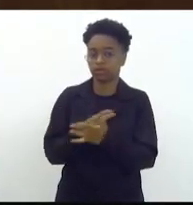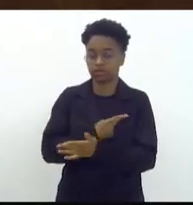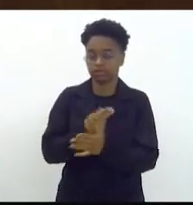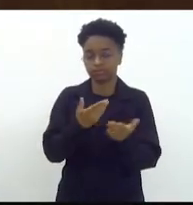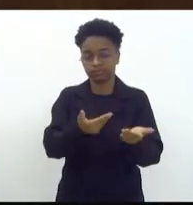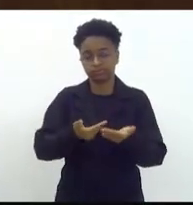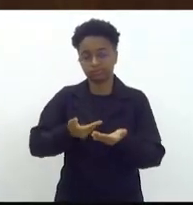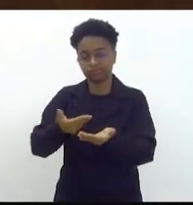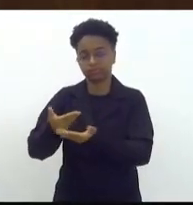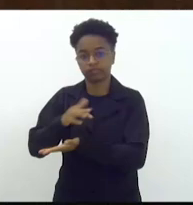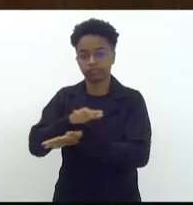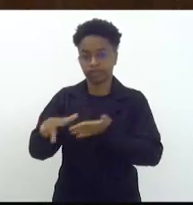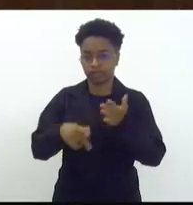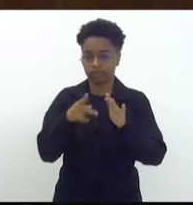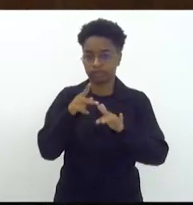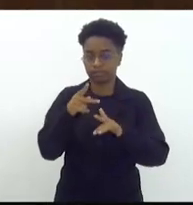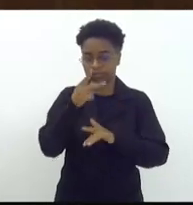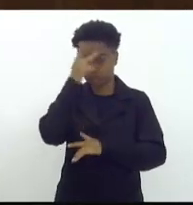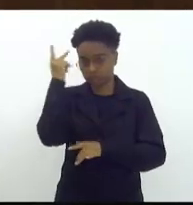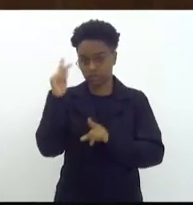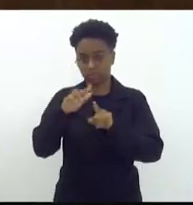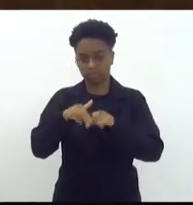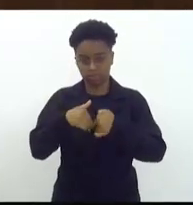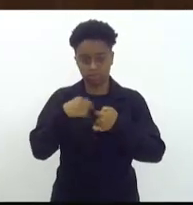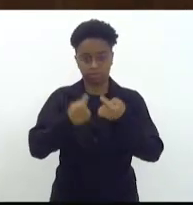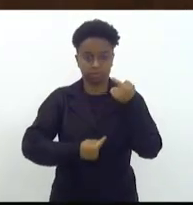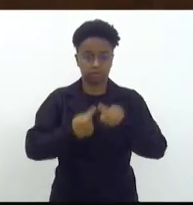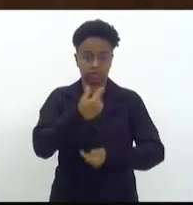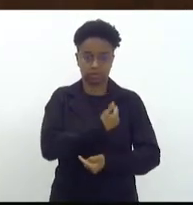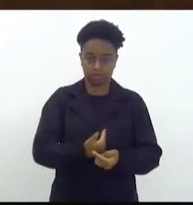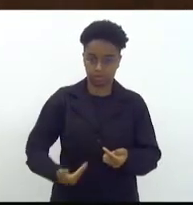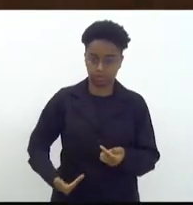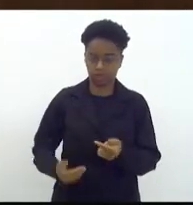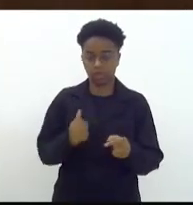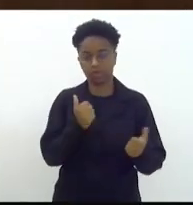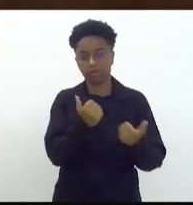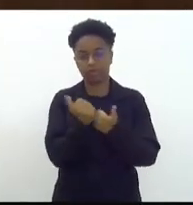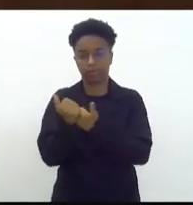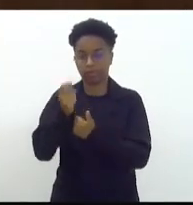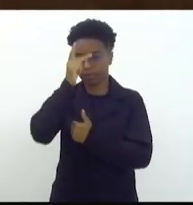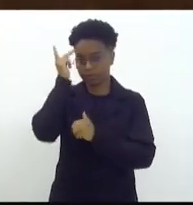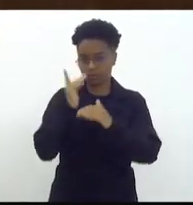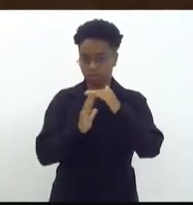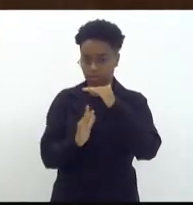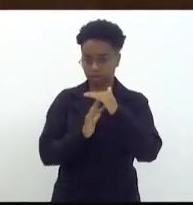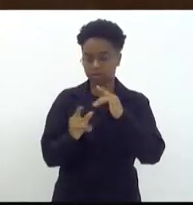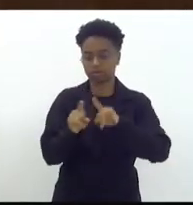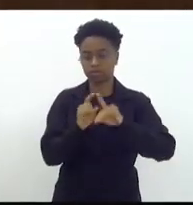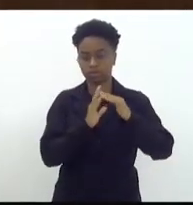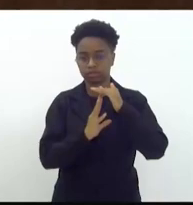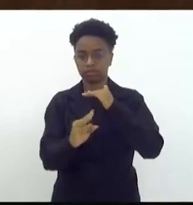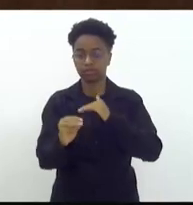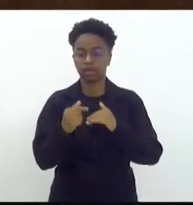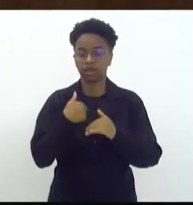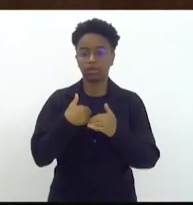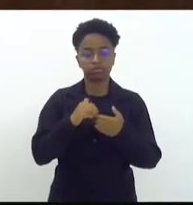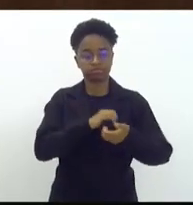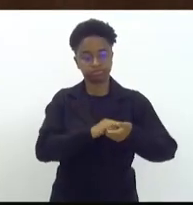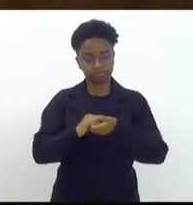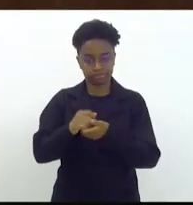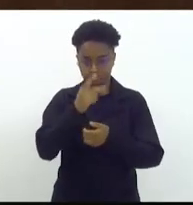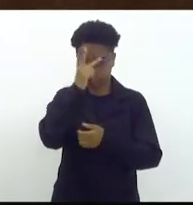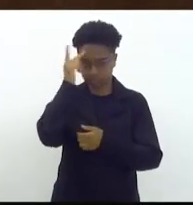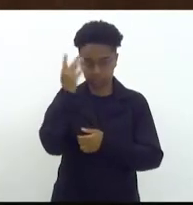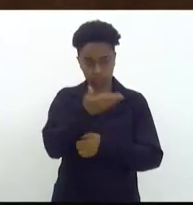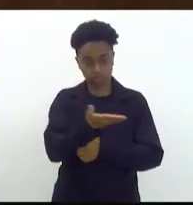concretas de integração ao migrante e ao refugiado. Então, quero aqui saudar a todos os deputados que votaram favoráveis e